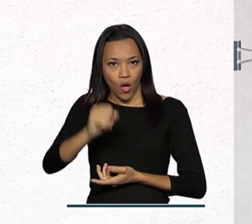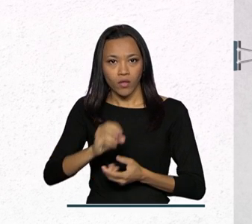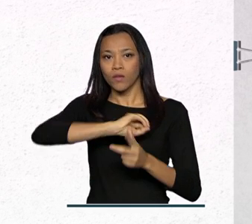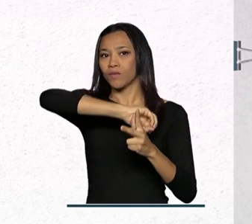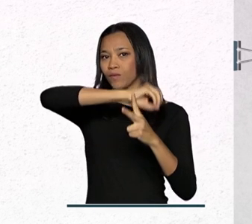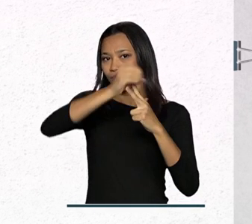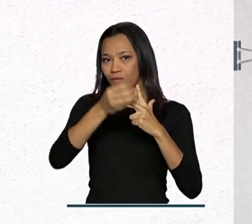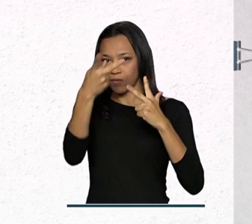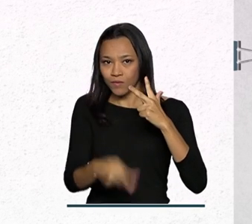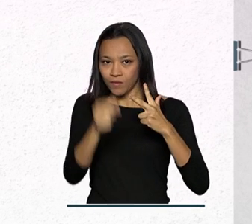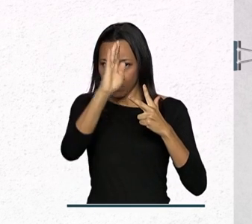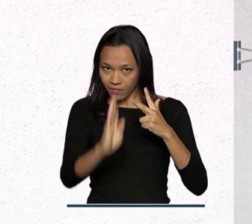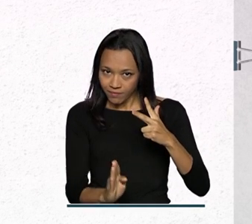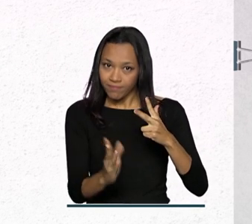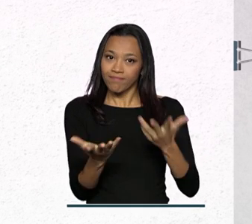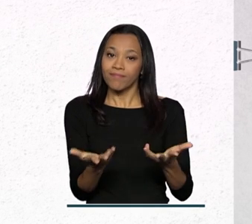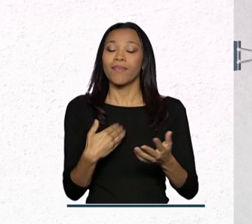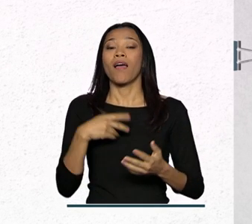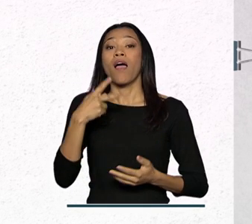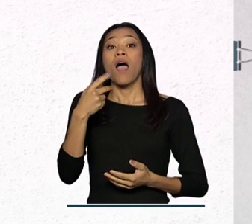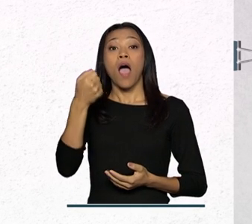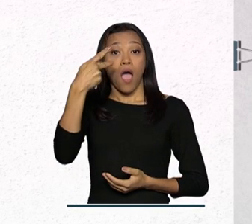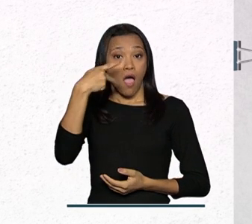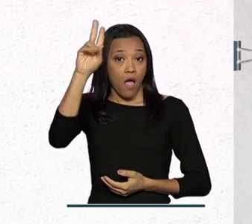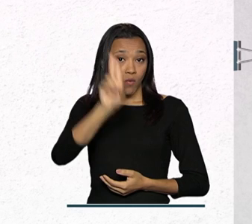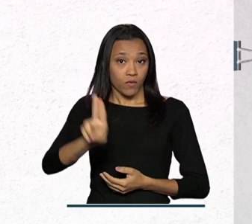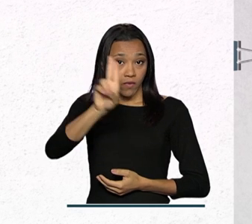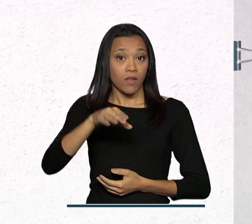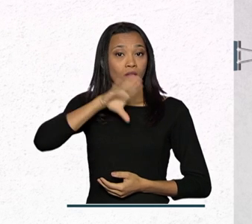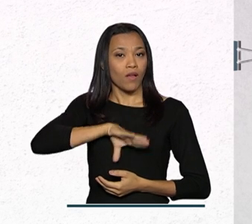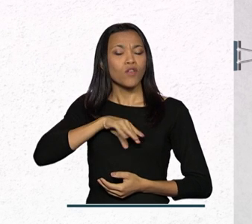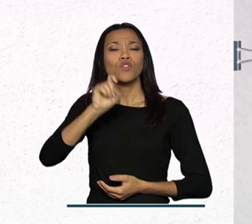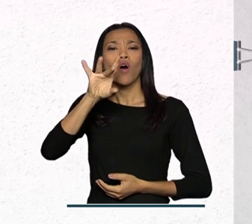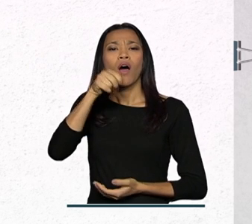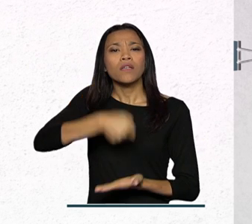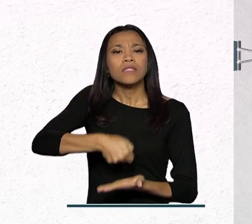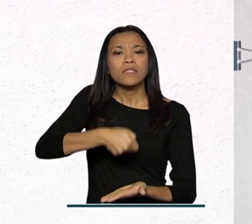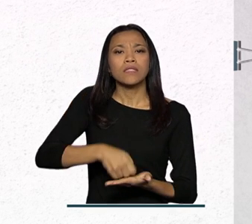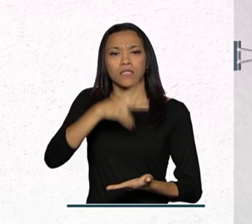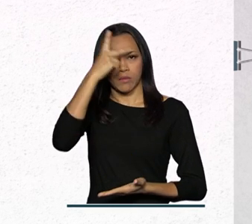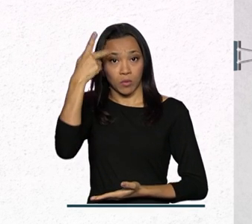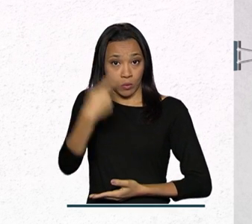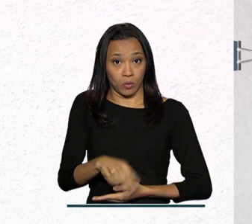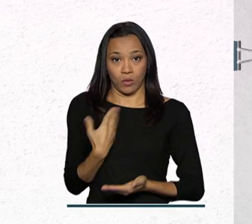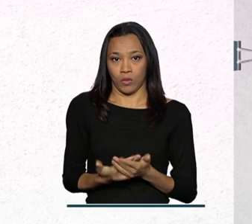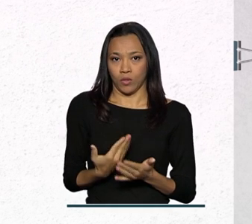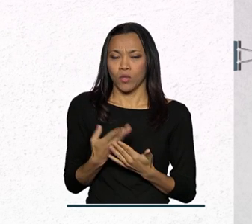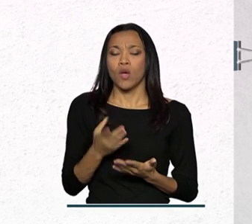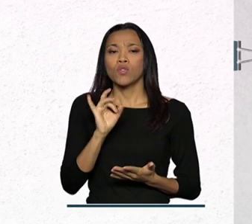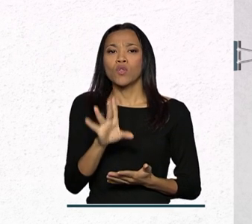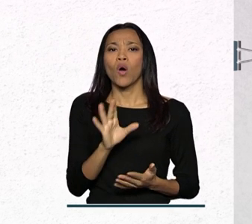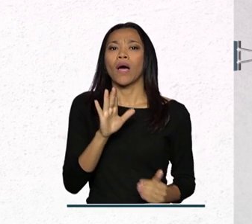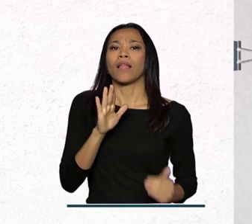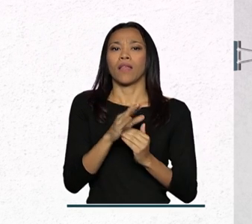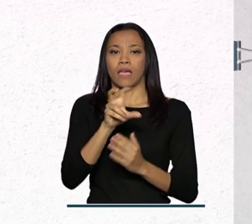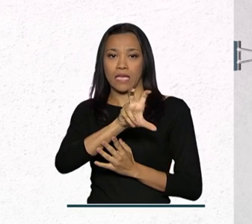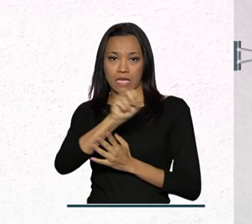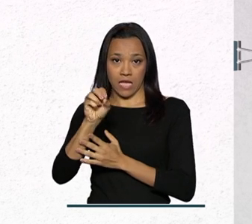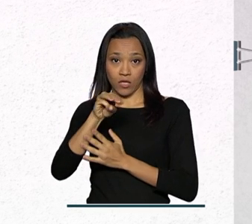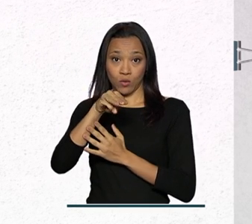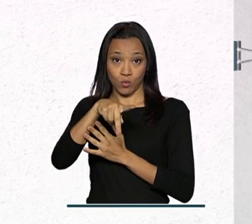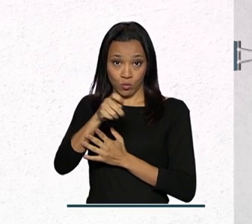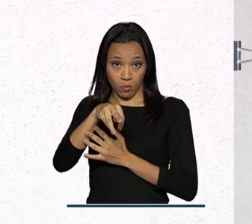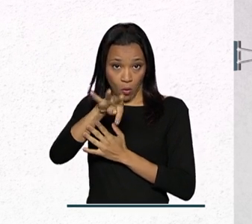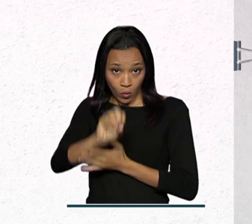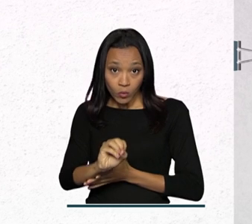Nacional do Ensino Médio, ENEM. A Universidade Portuguesa exige apenas que os brasileiros obtenham um mínimo de 500 pontos